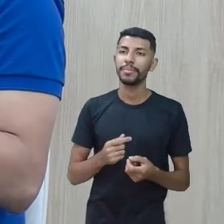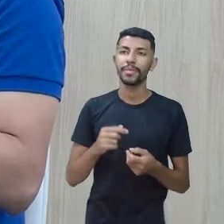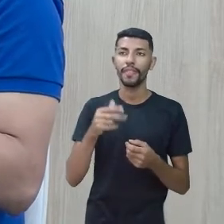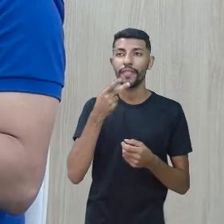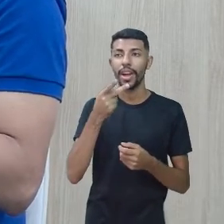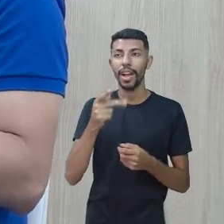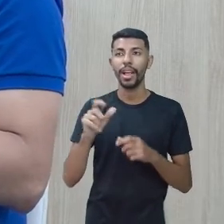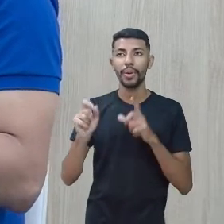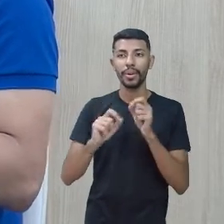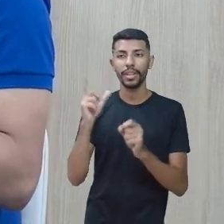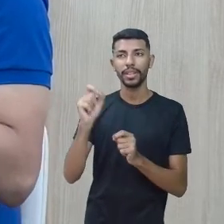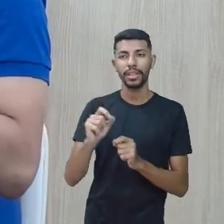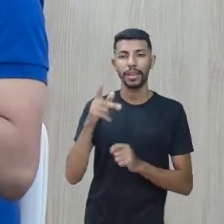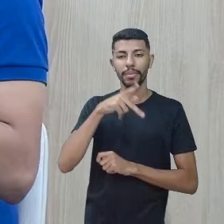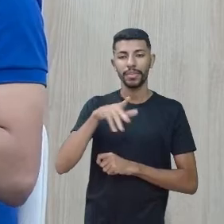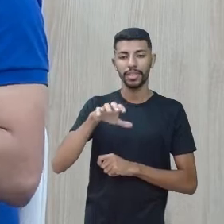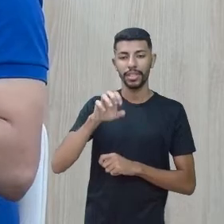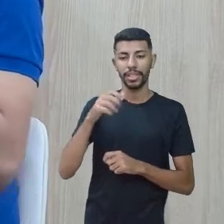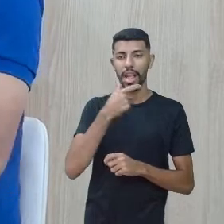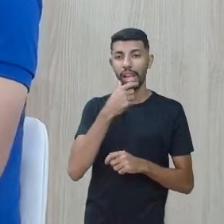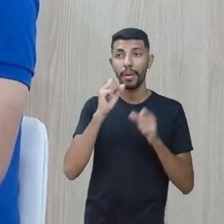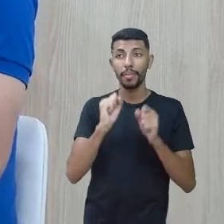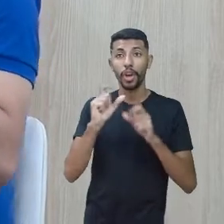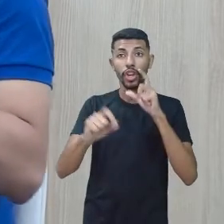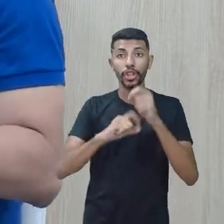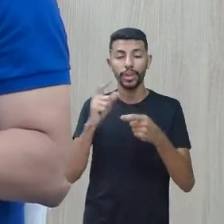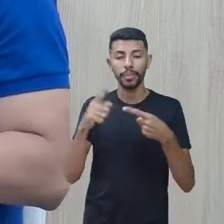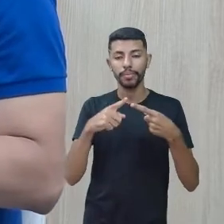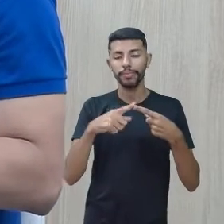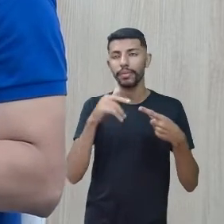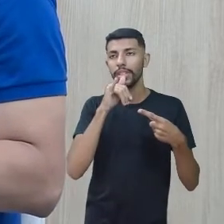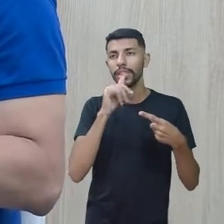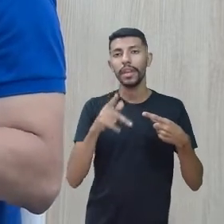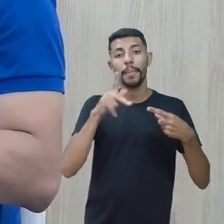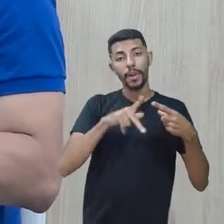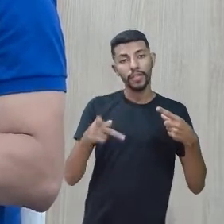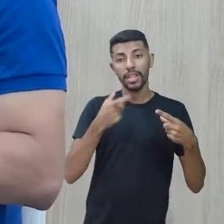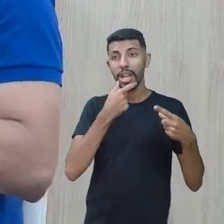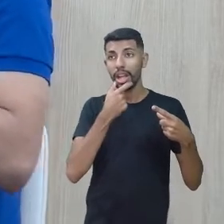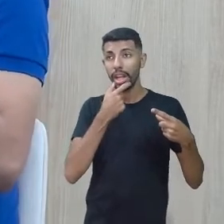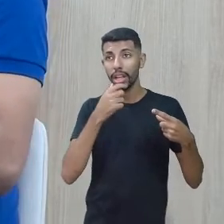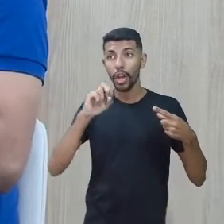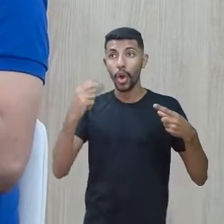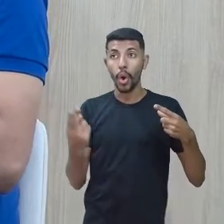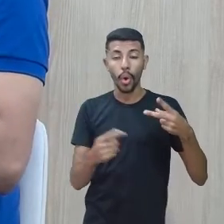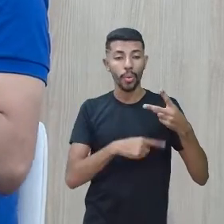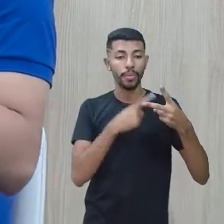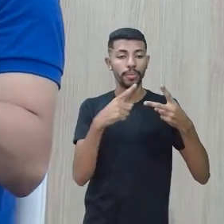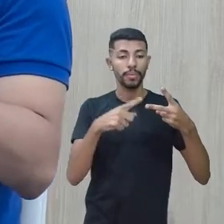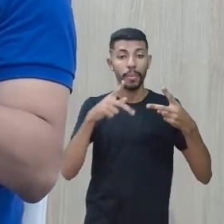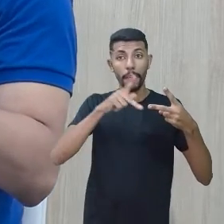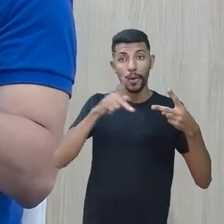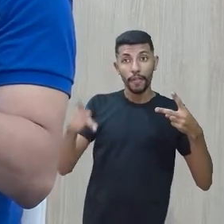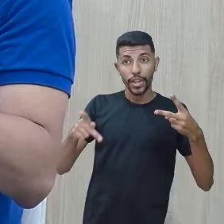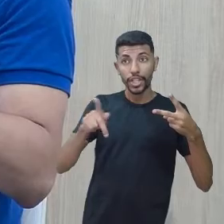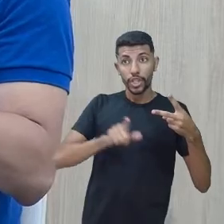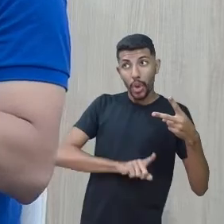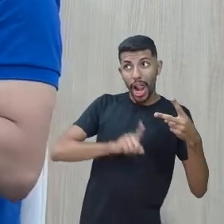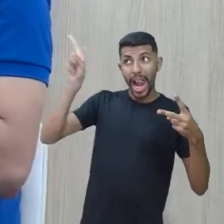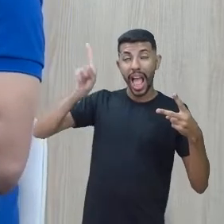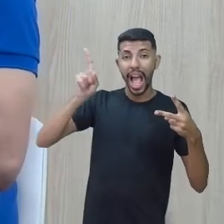você falou English teacher, pode ser professor de inglês, que é o caso, e pode ser professor inglês.